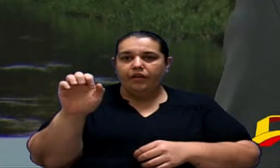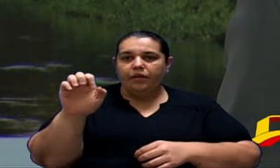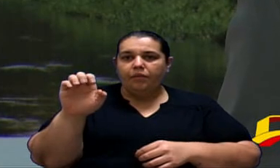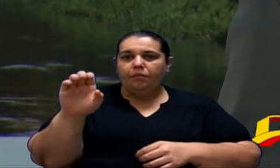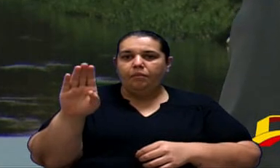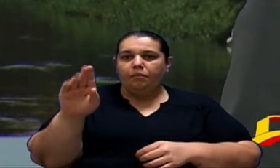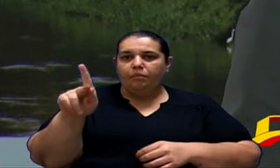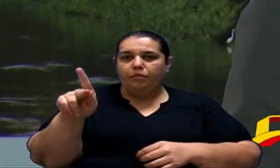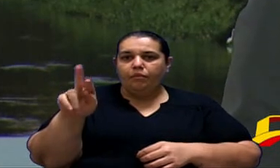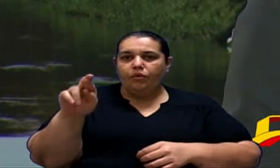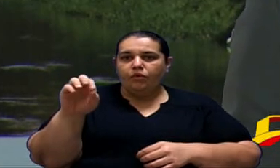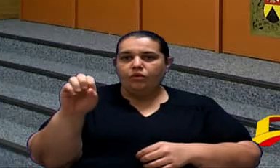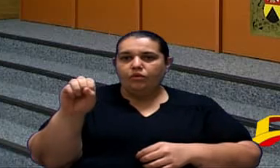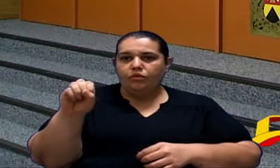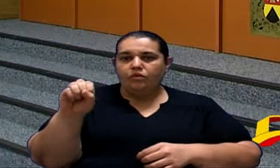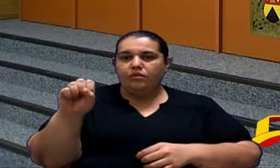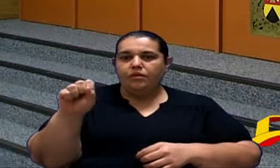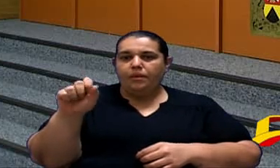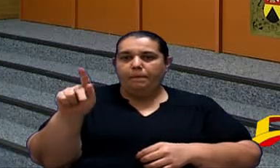Luís Arraes.